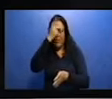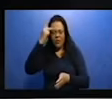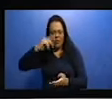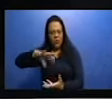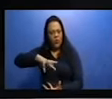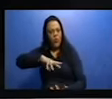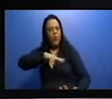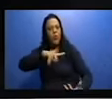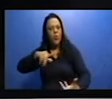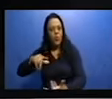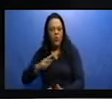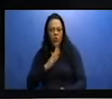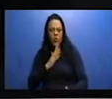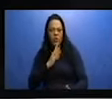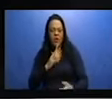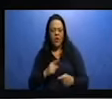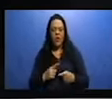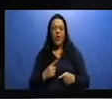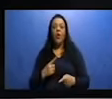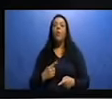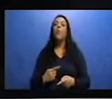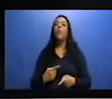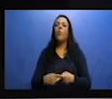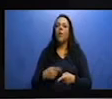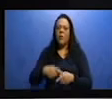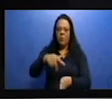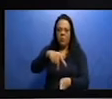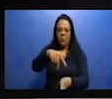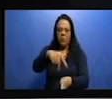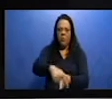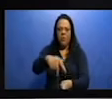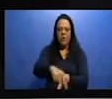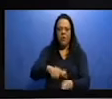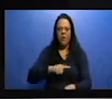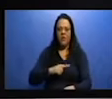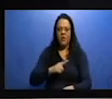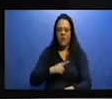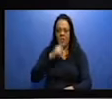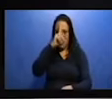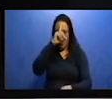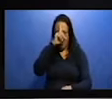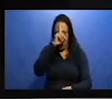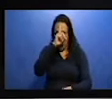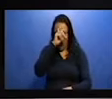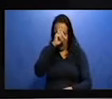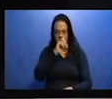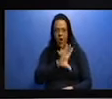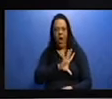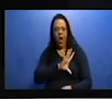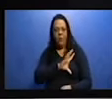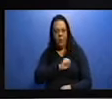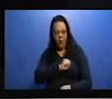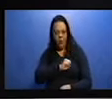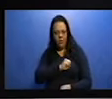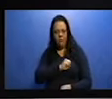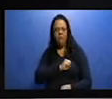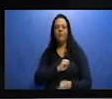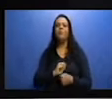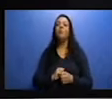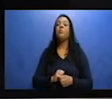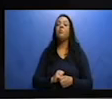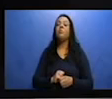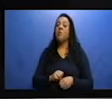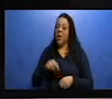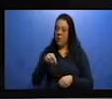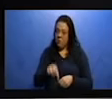dessas características. O Hospital de Amor, né? De Barretos, conhecido nacionalmente. E também a tradicional